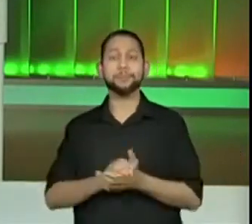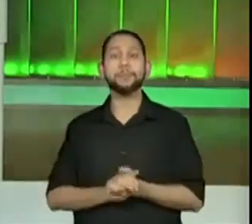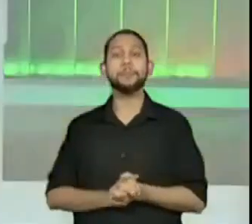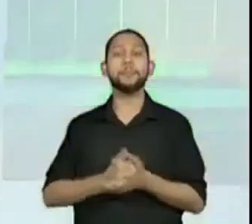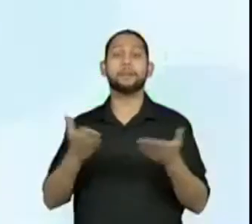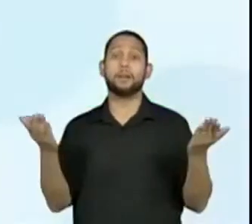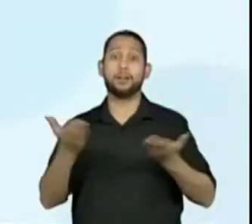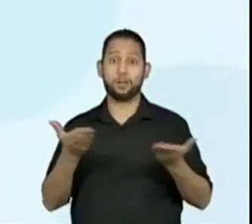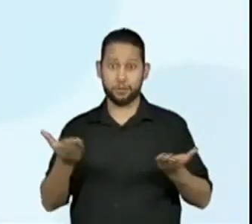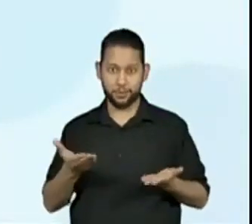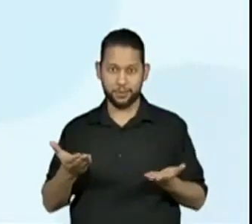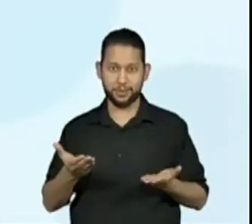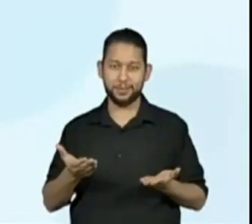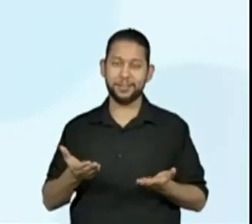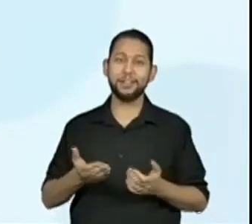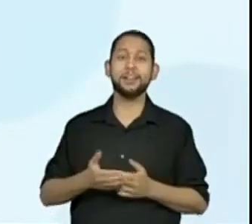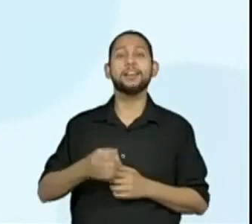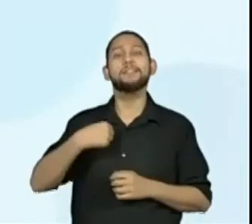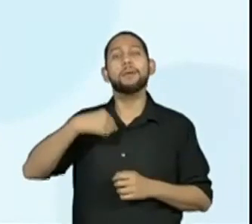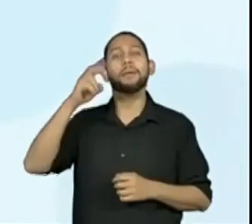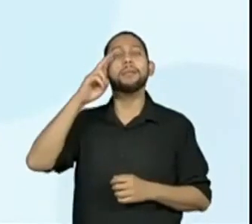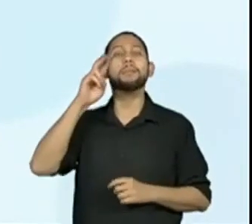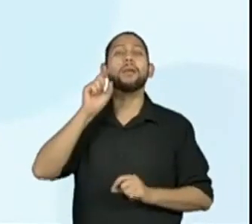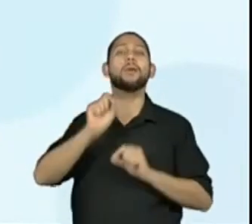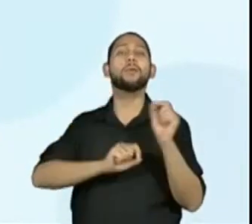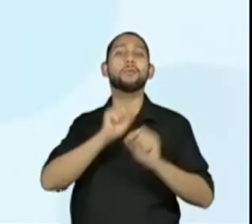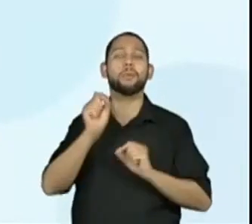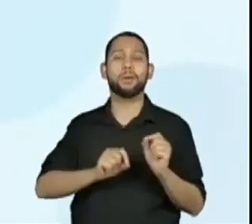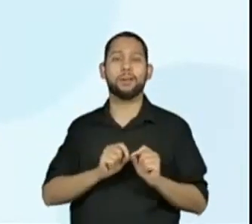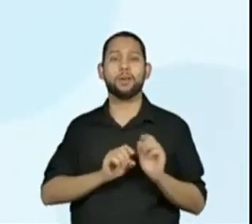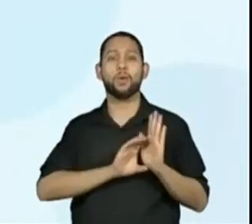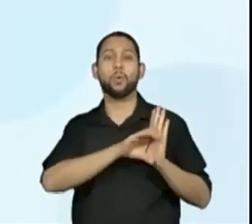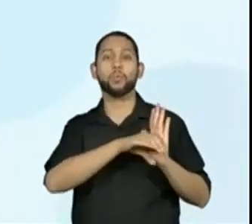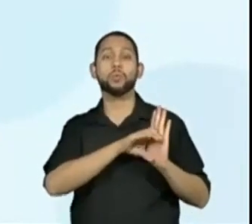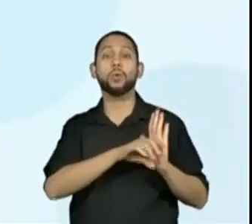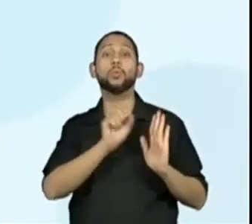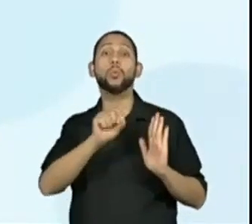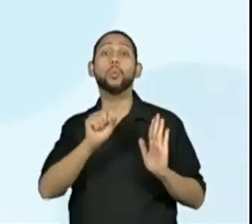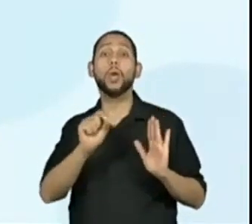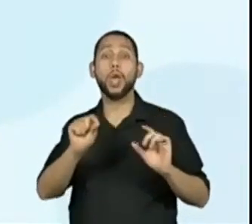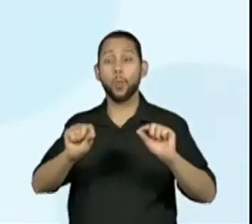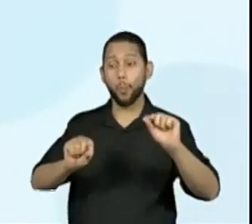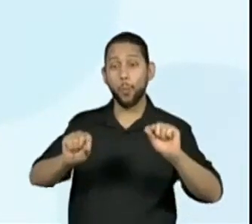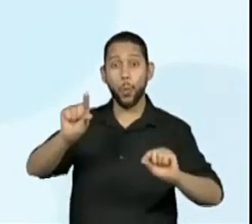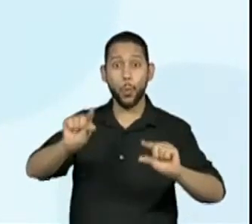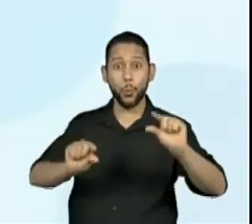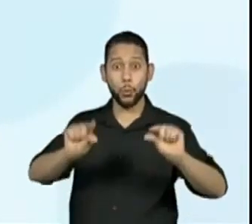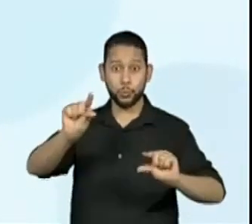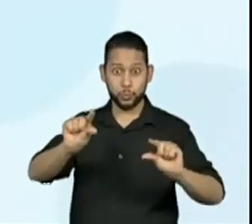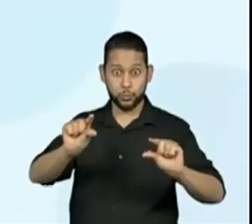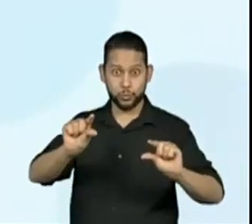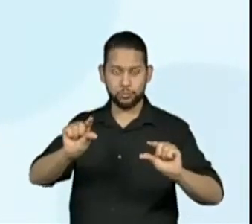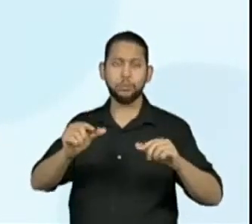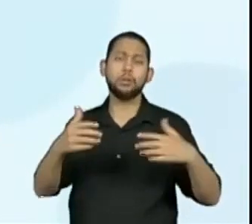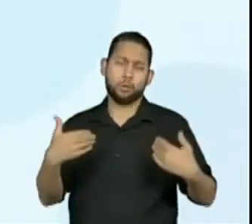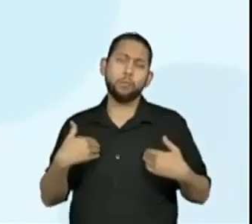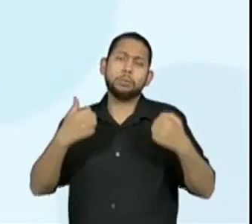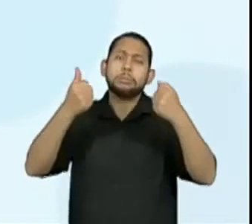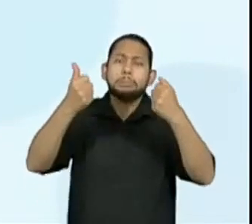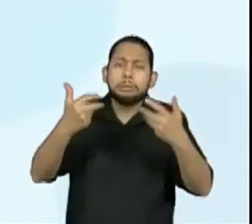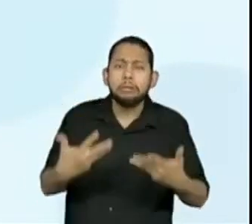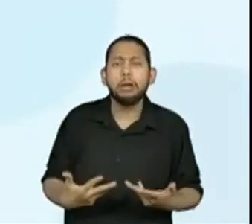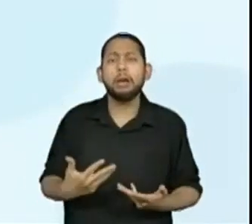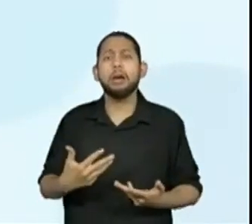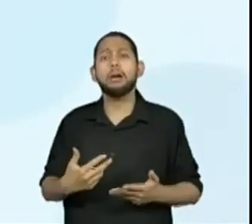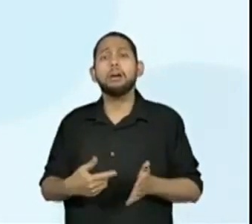Vamos retomar um pouquinho o conceito de proporcionalidade, antes de nós entrarmos no nosso assunto, porque